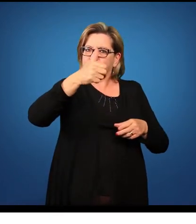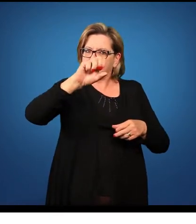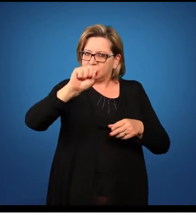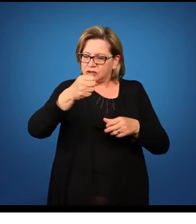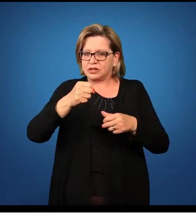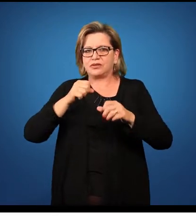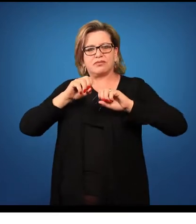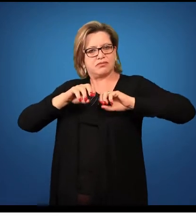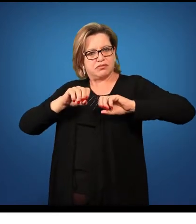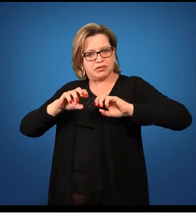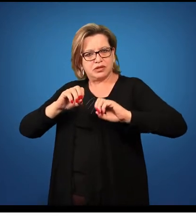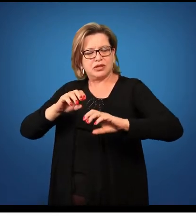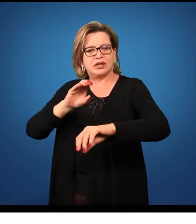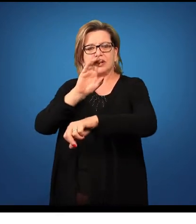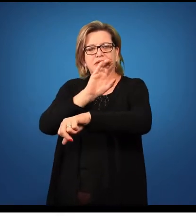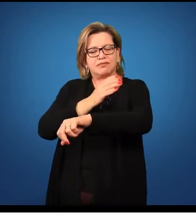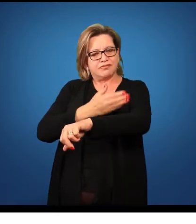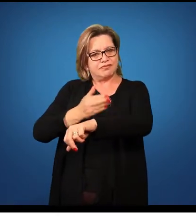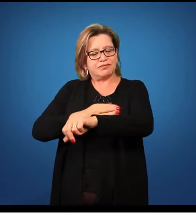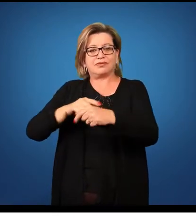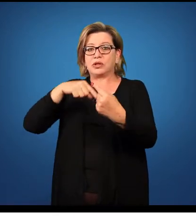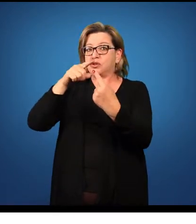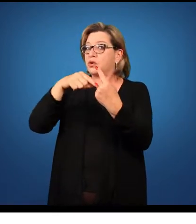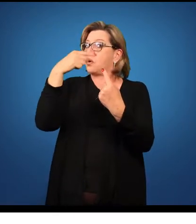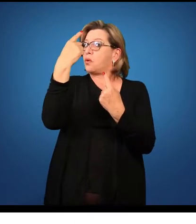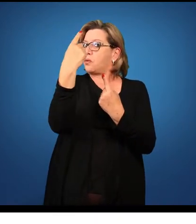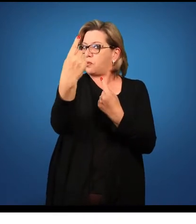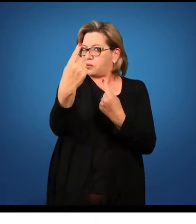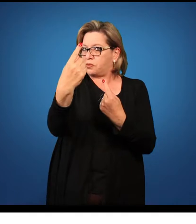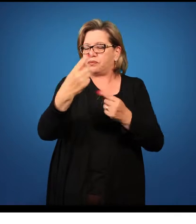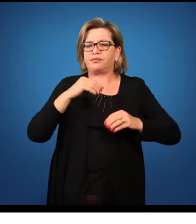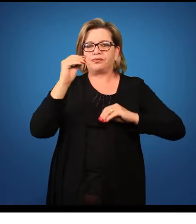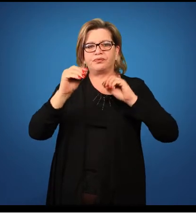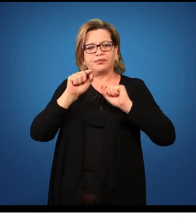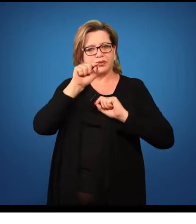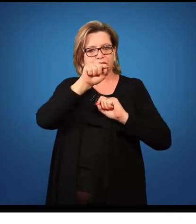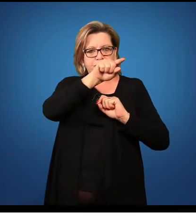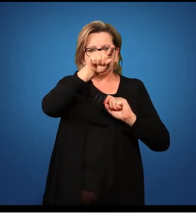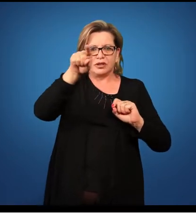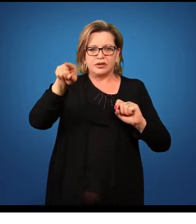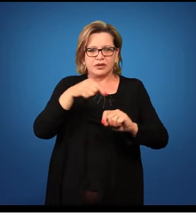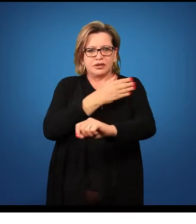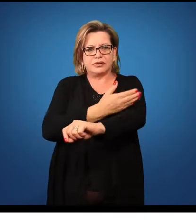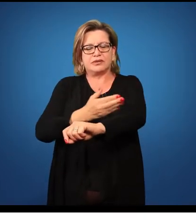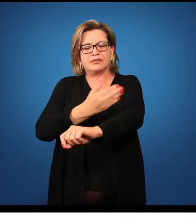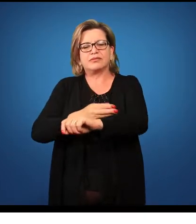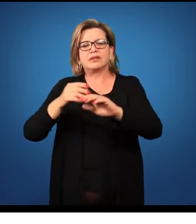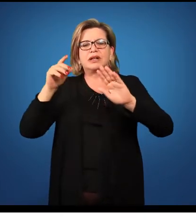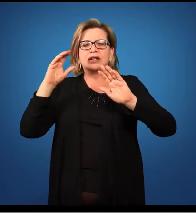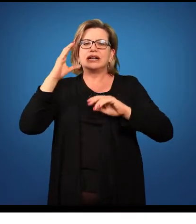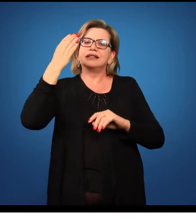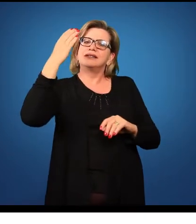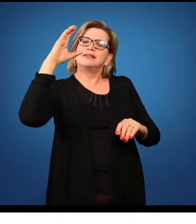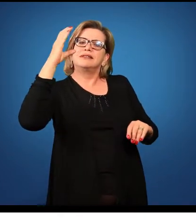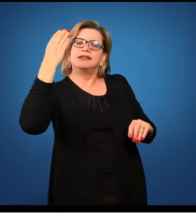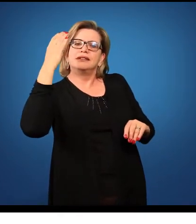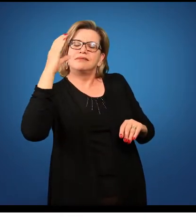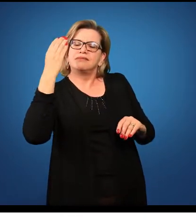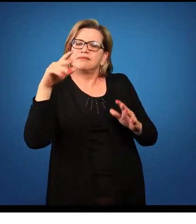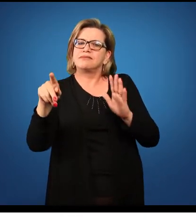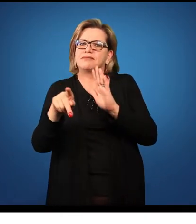estágio supervisionado em Ciências Biológicas I. Então, vocês vão estagiar em Ciências, no Ensino